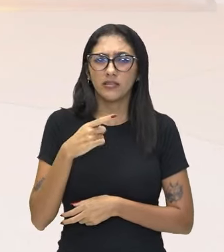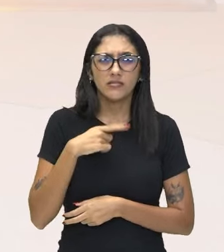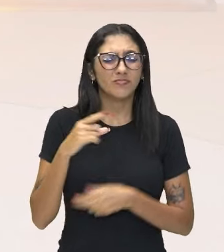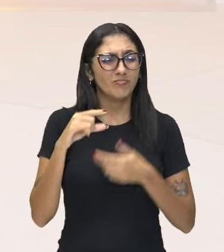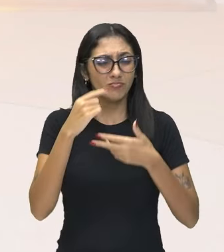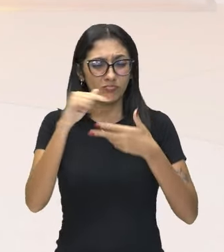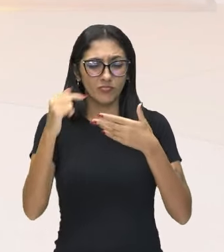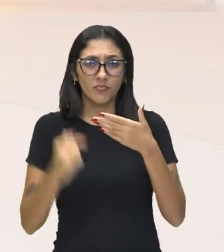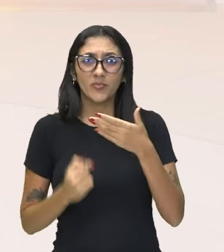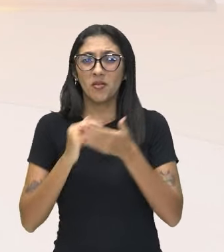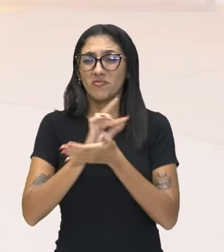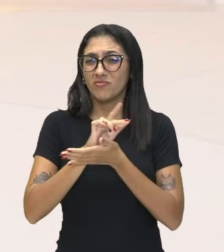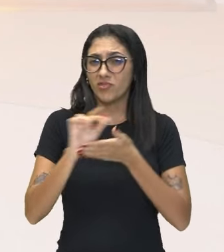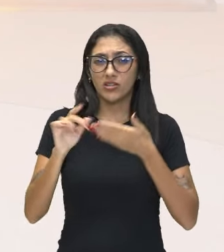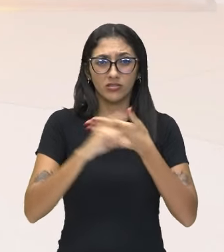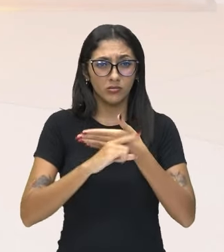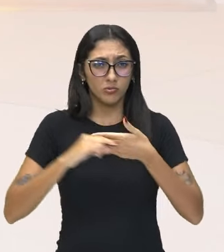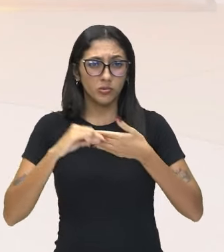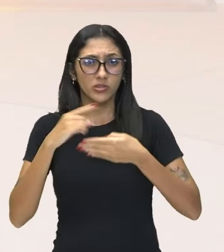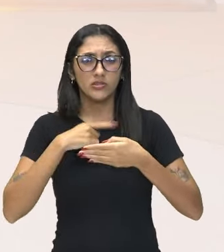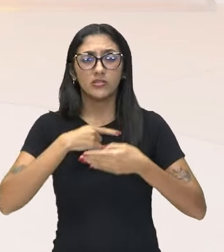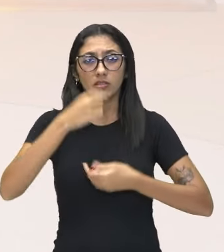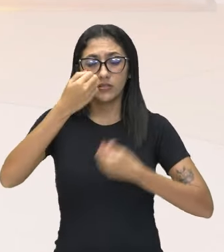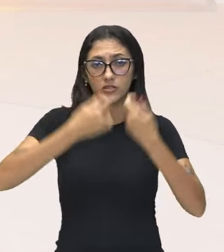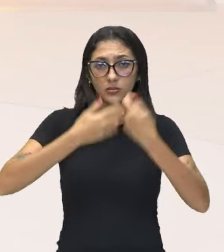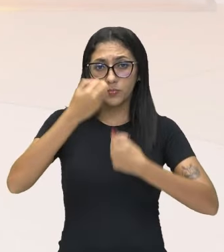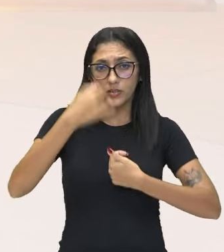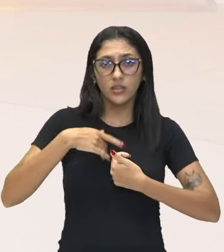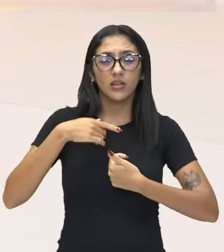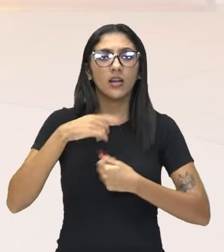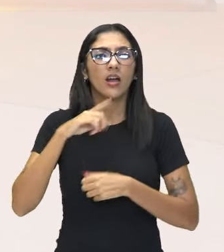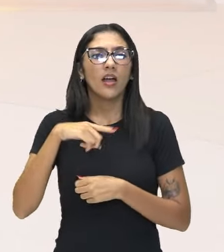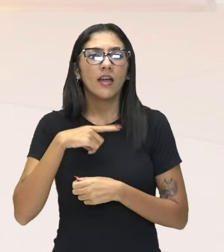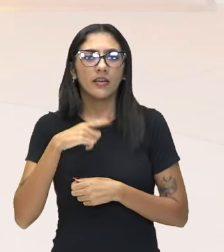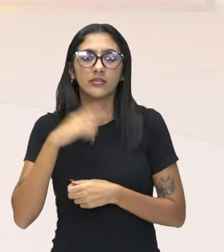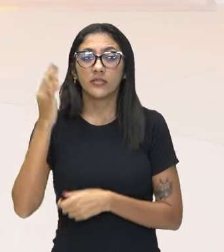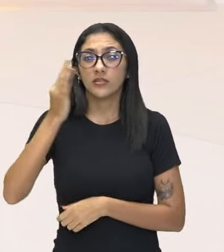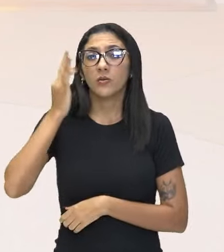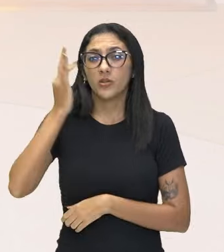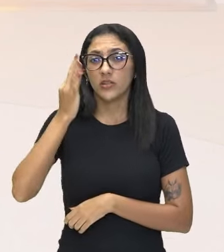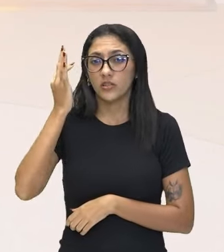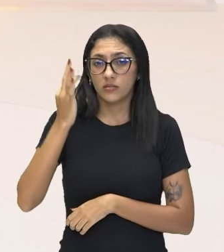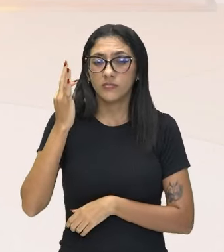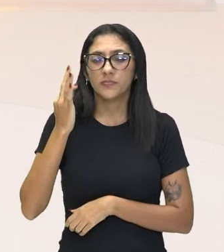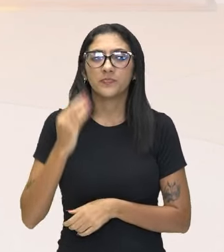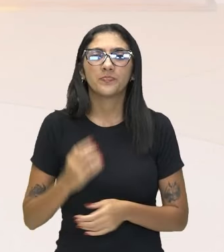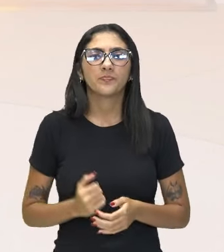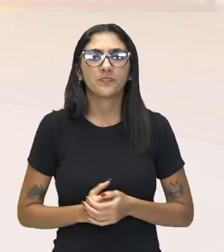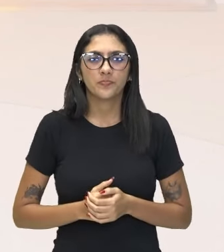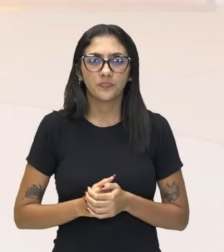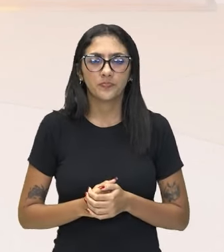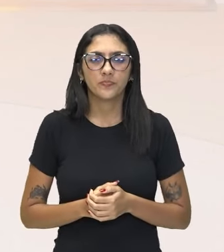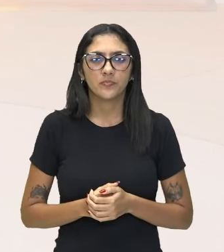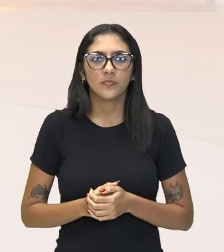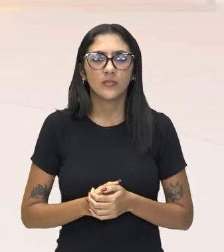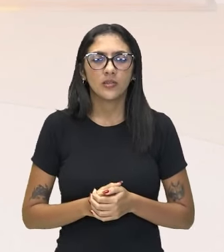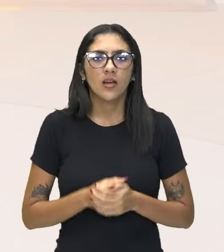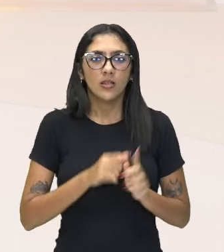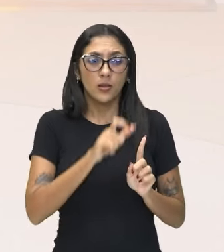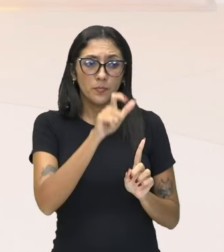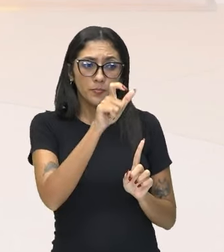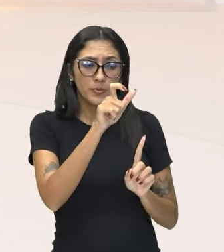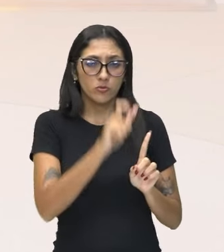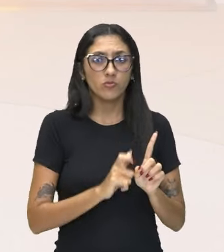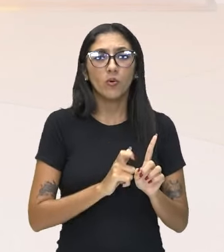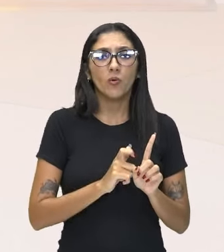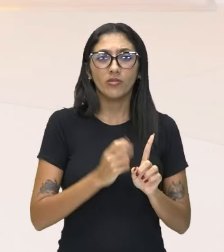desse momento, desse pensamento filosófico existencialista, que vai falar do ser em si e